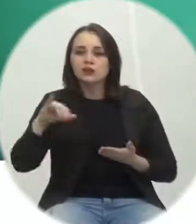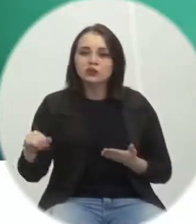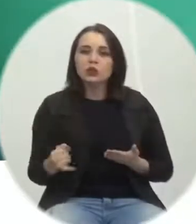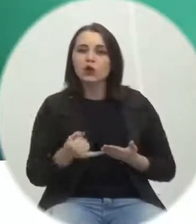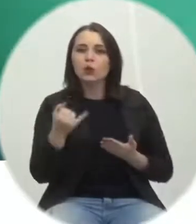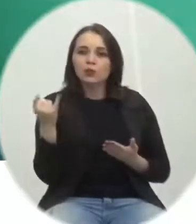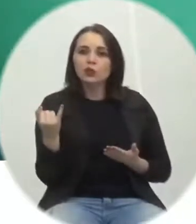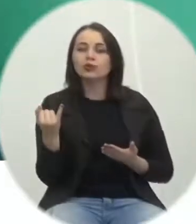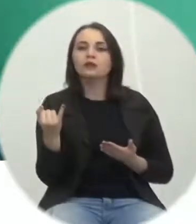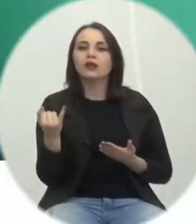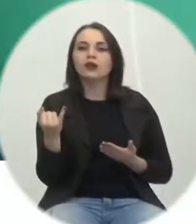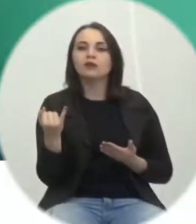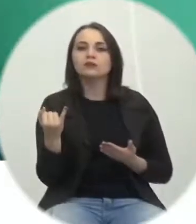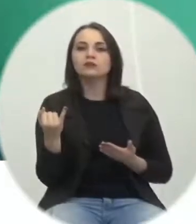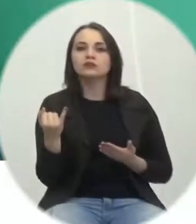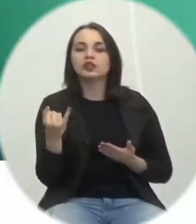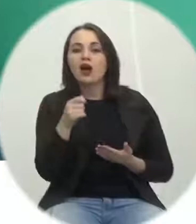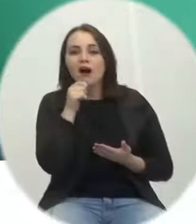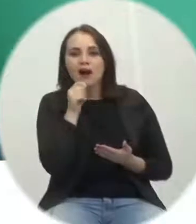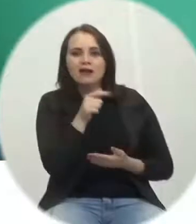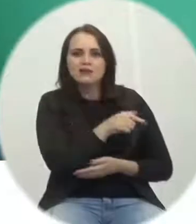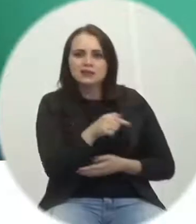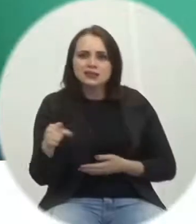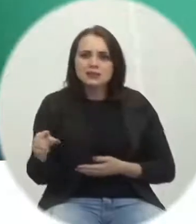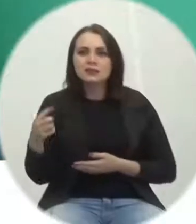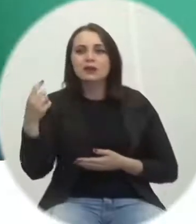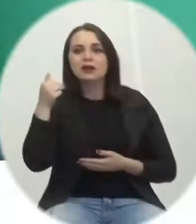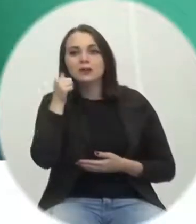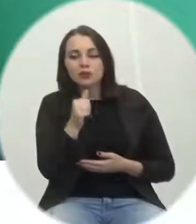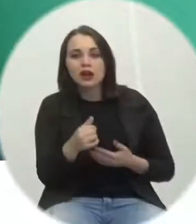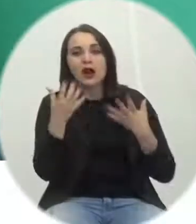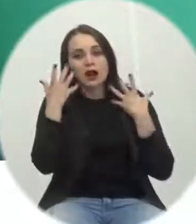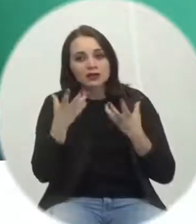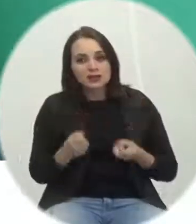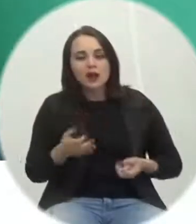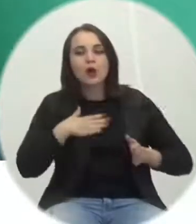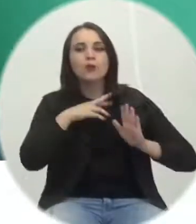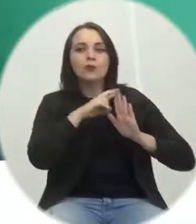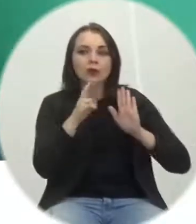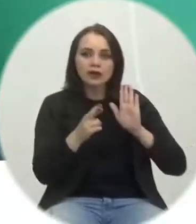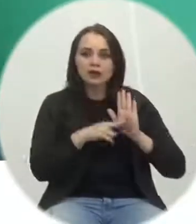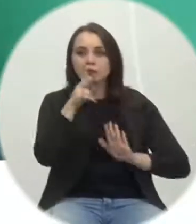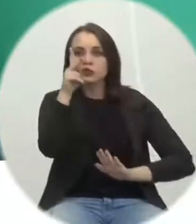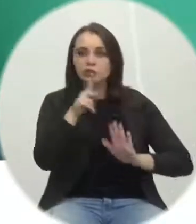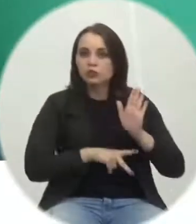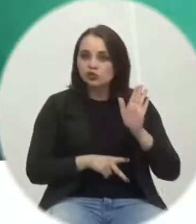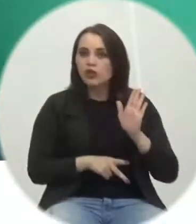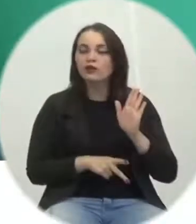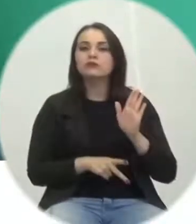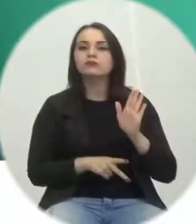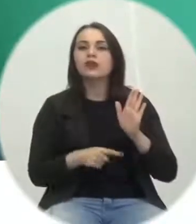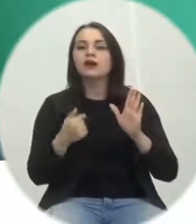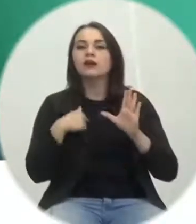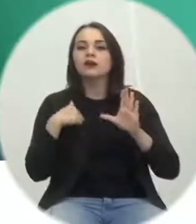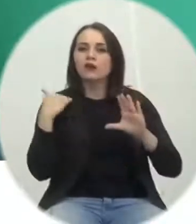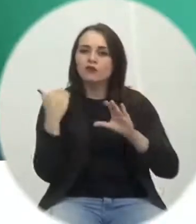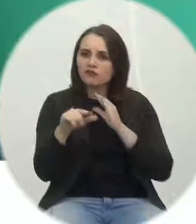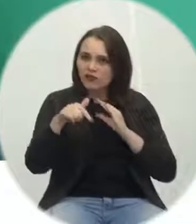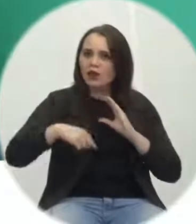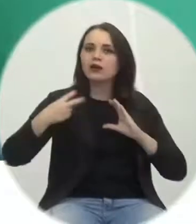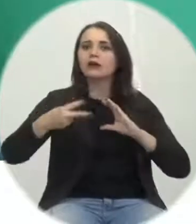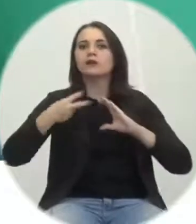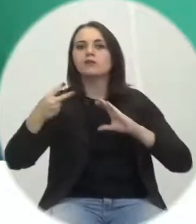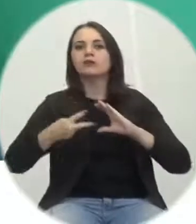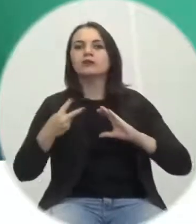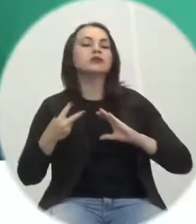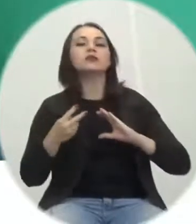a oportunidade, ainda na Semana da Mulher, aprovar o projeto que enviei também a essa casa